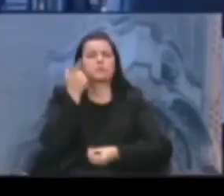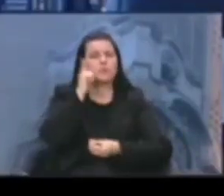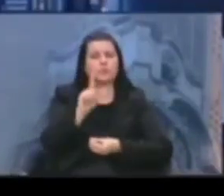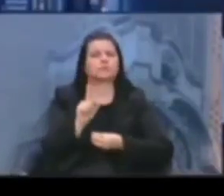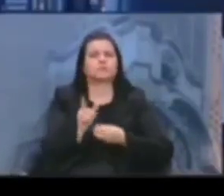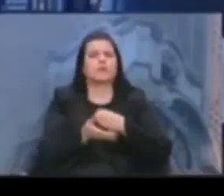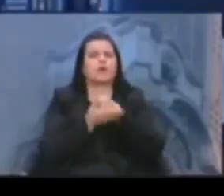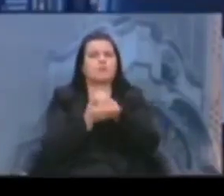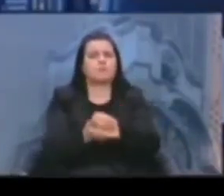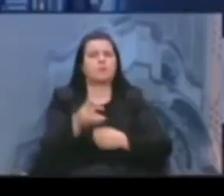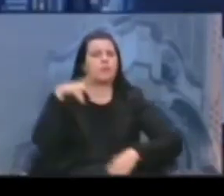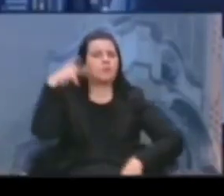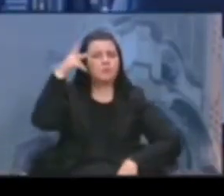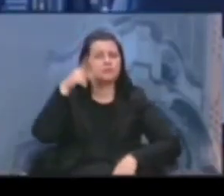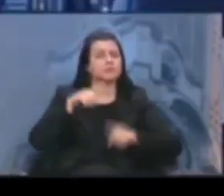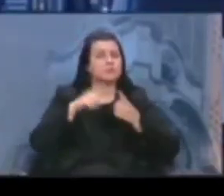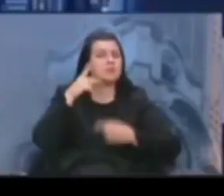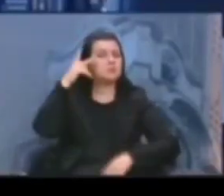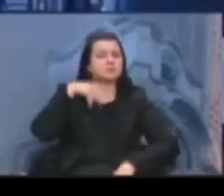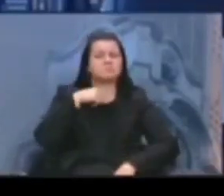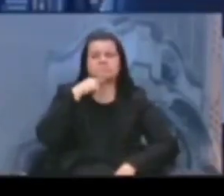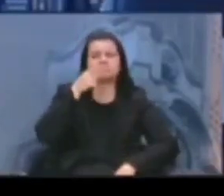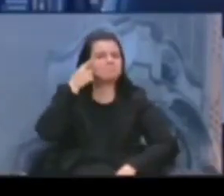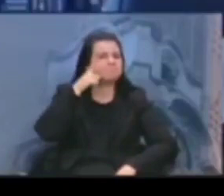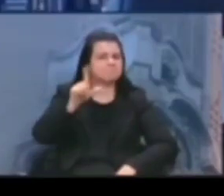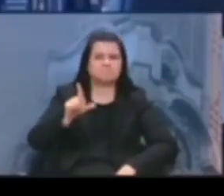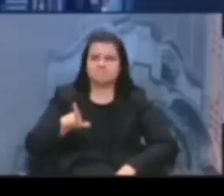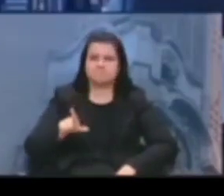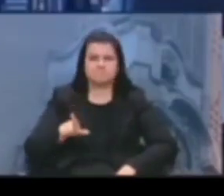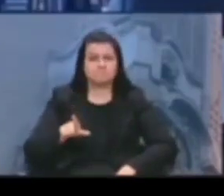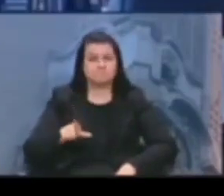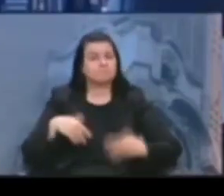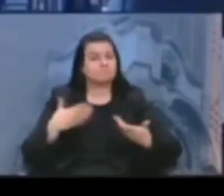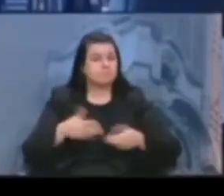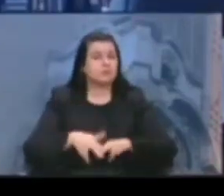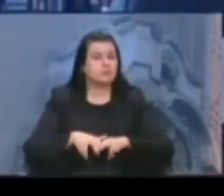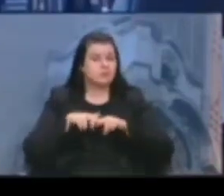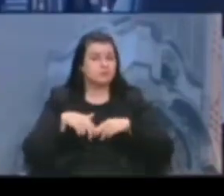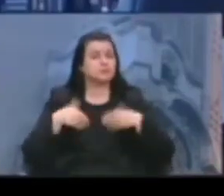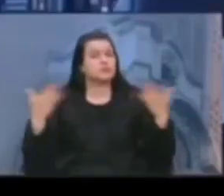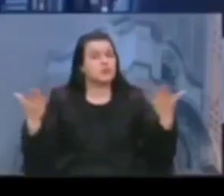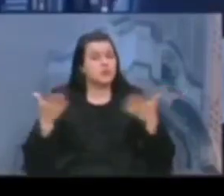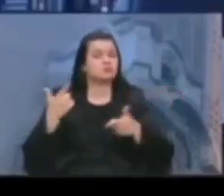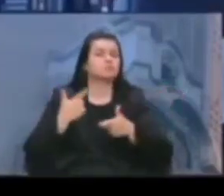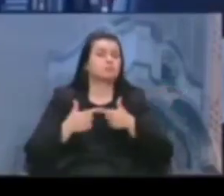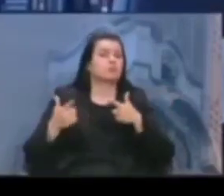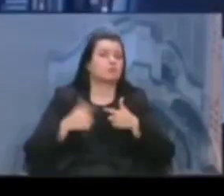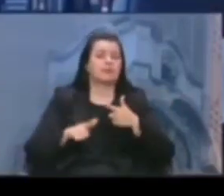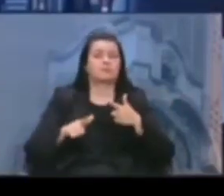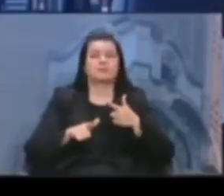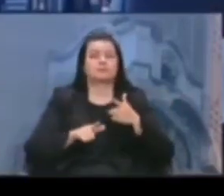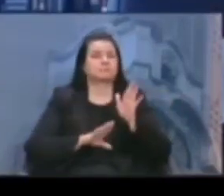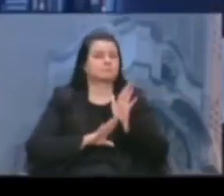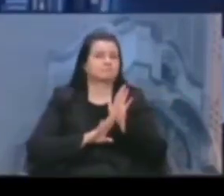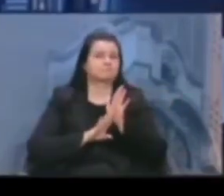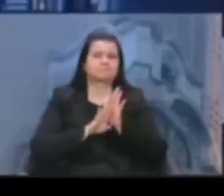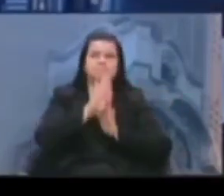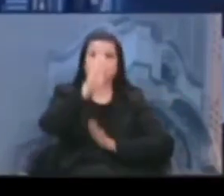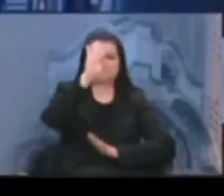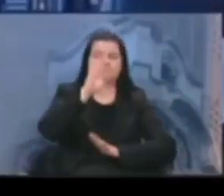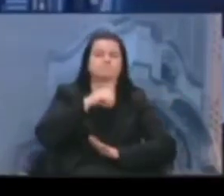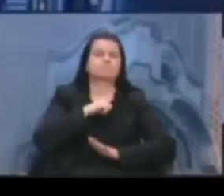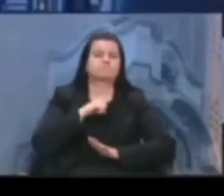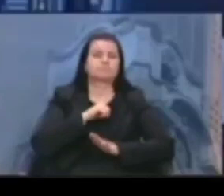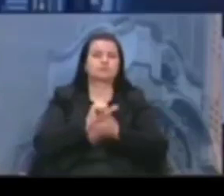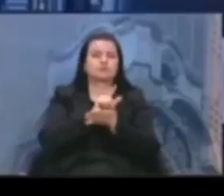política que não dá certo. Tanto não dá certo que estamos no Washington Post, que estamos no The New York Times,